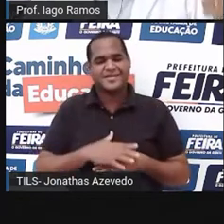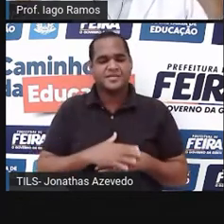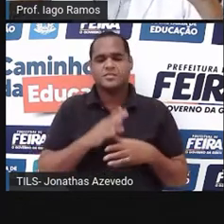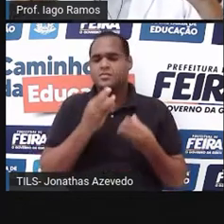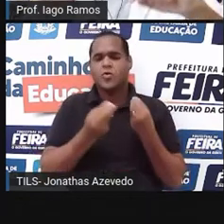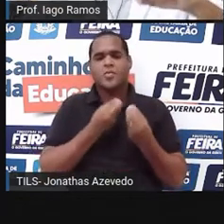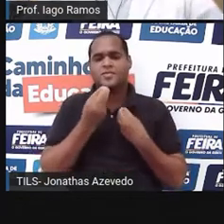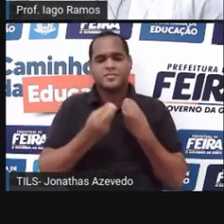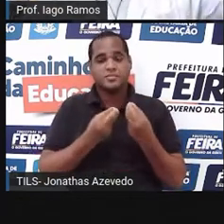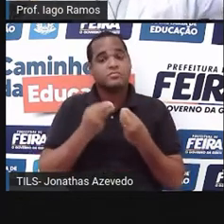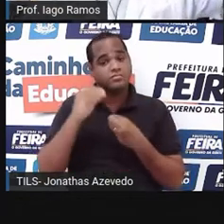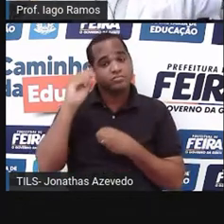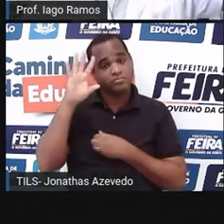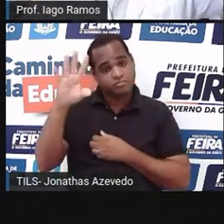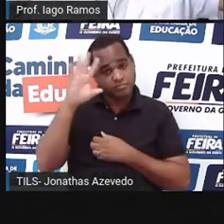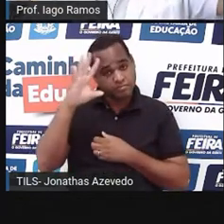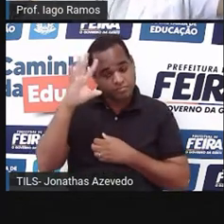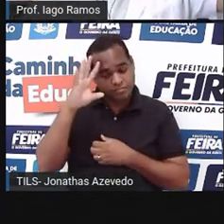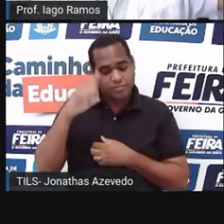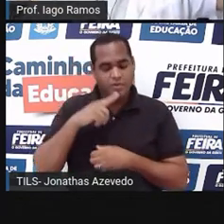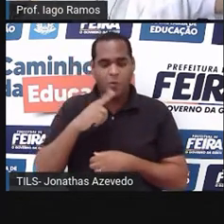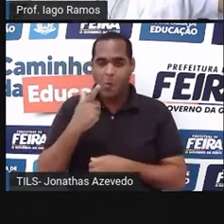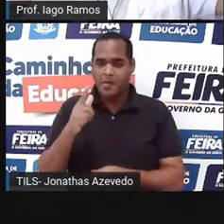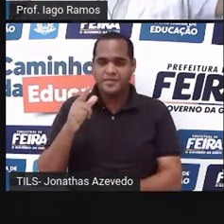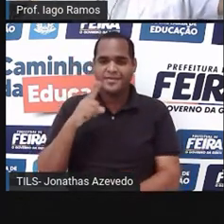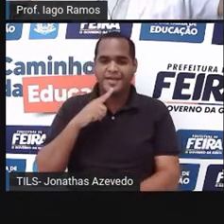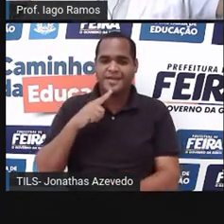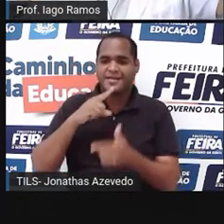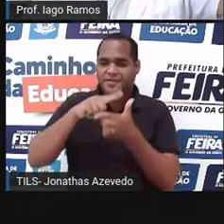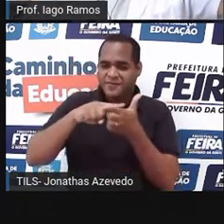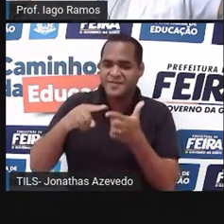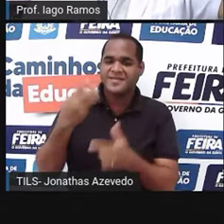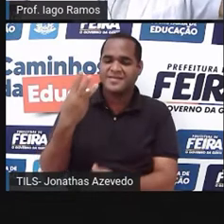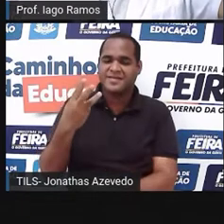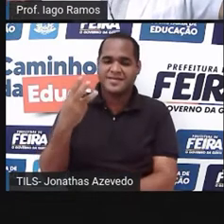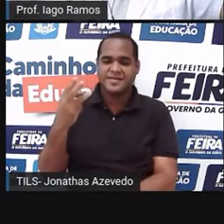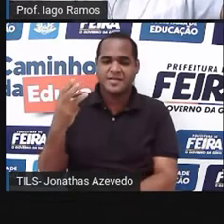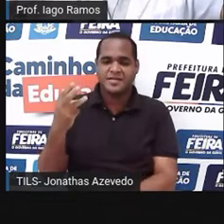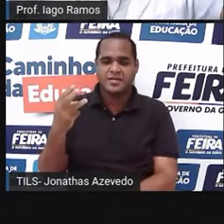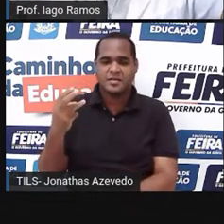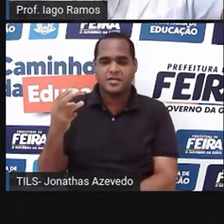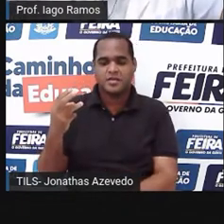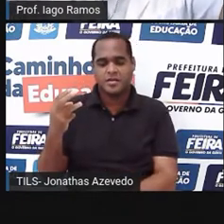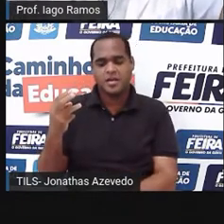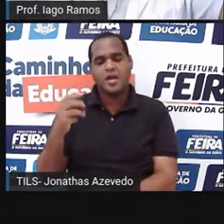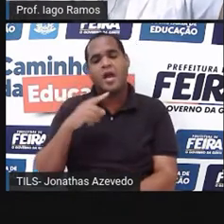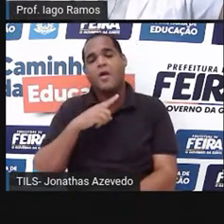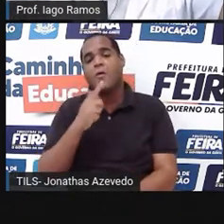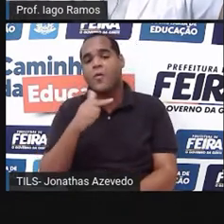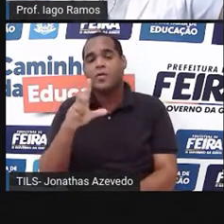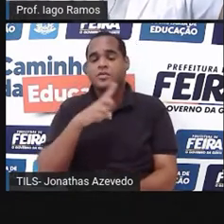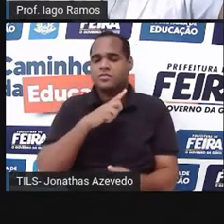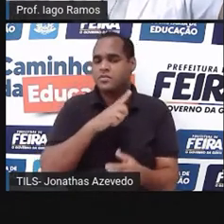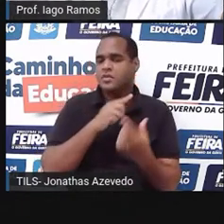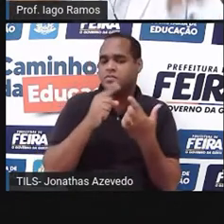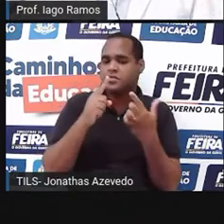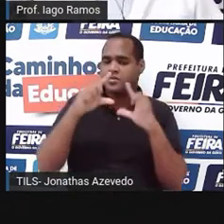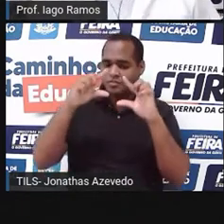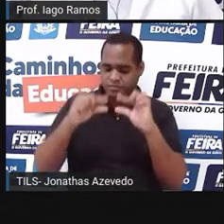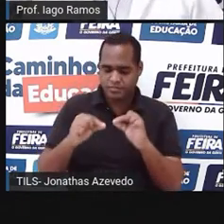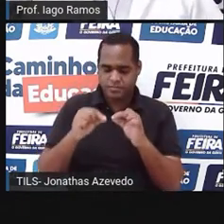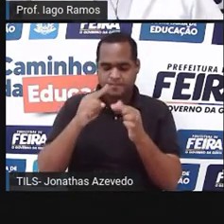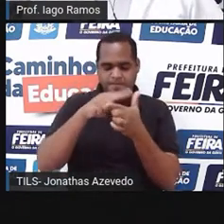professor? Vamos pensar assim. Se uma diminui dividindo por 3 e a outra também diminui